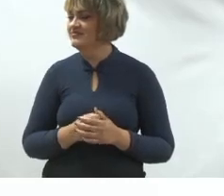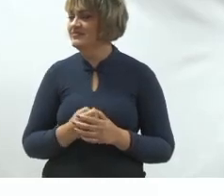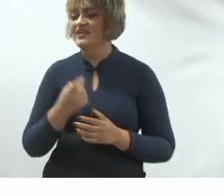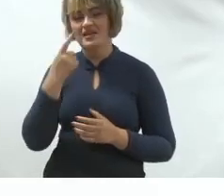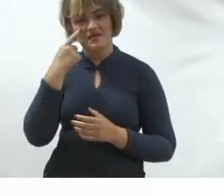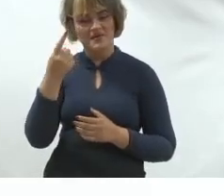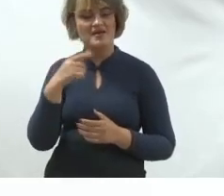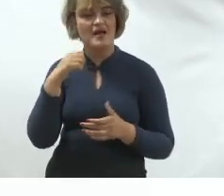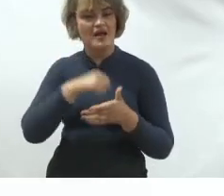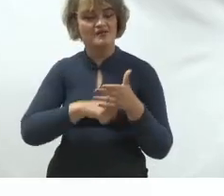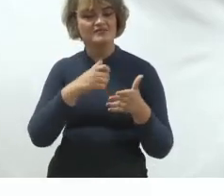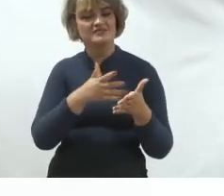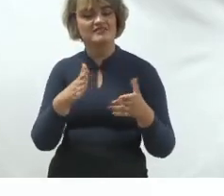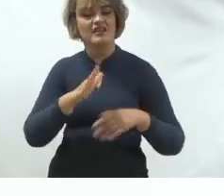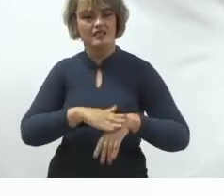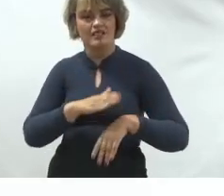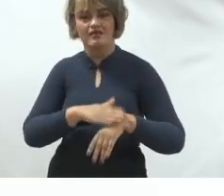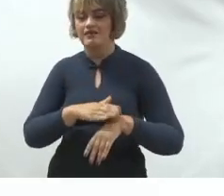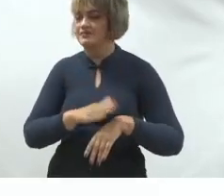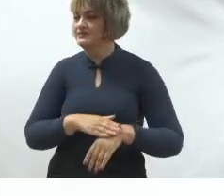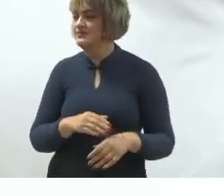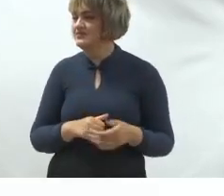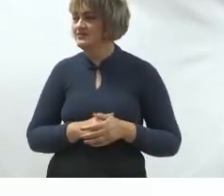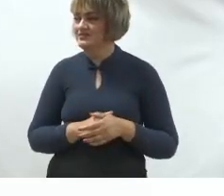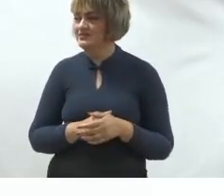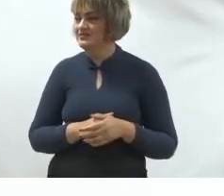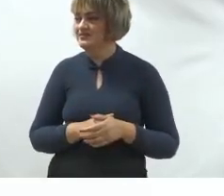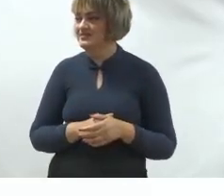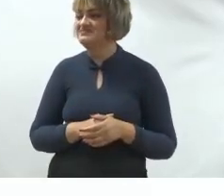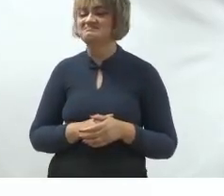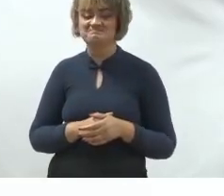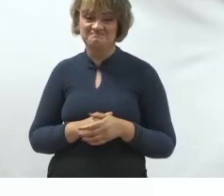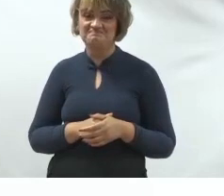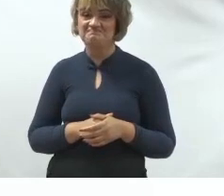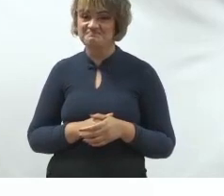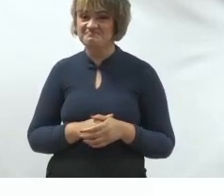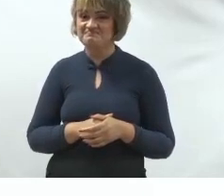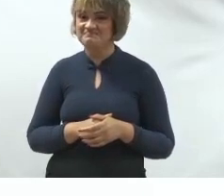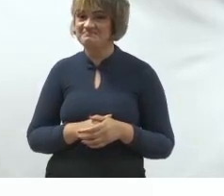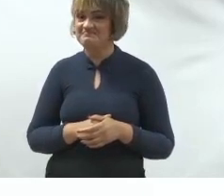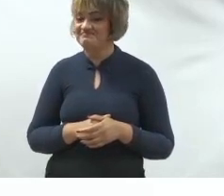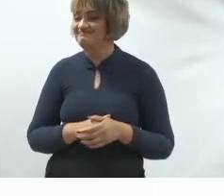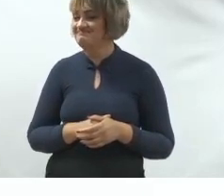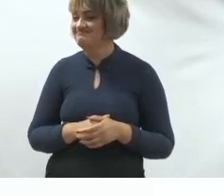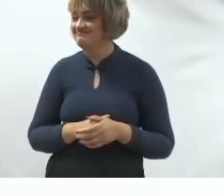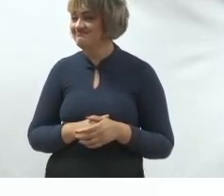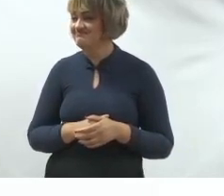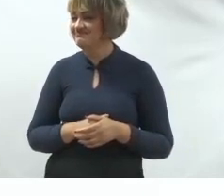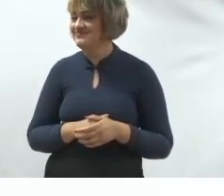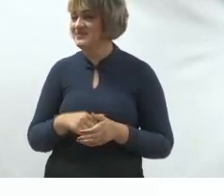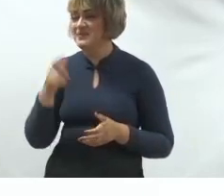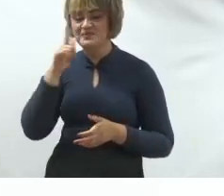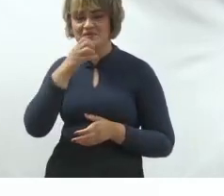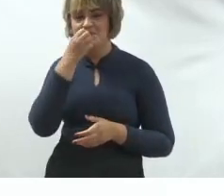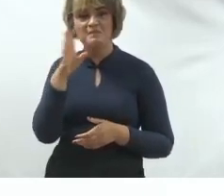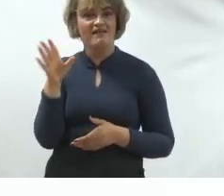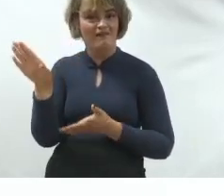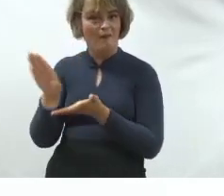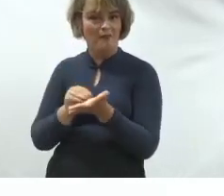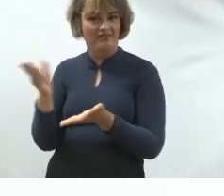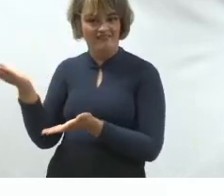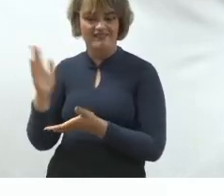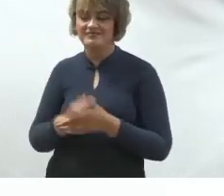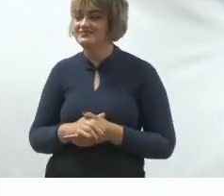pequenininha. mesmo? Eu gostei, você. É essa toda, com a minha política, tá vendo? Vocês sigam o exemplo dela, acompanhem.